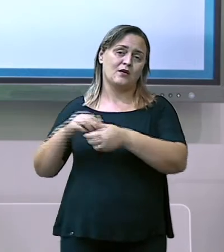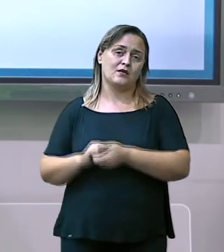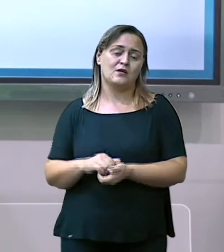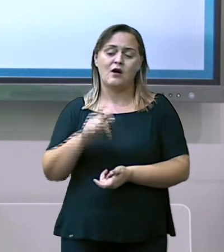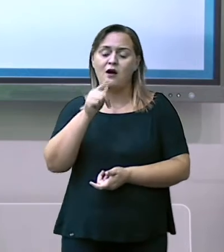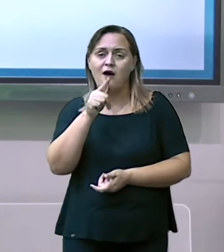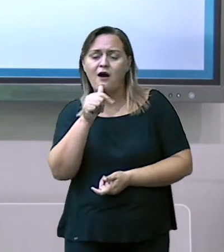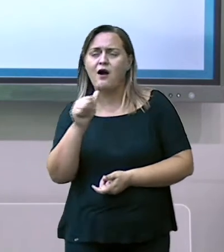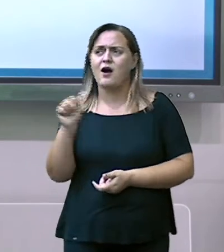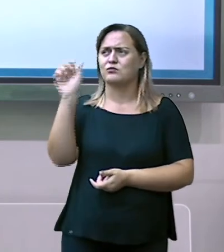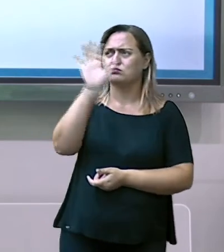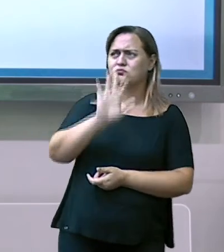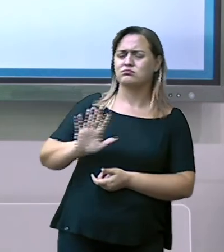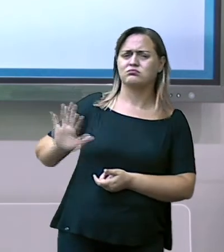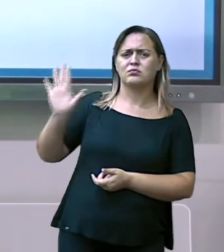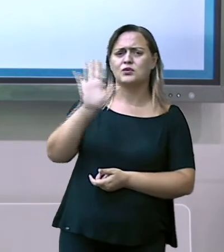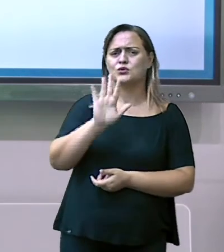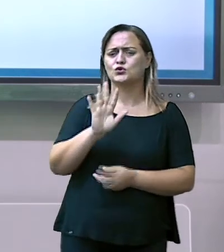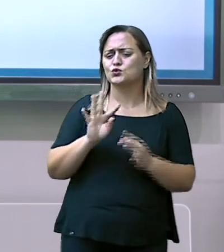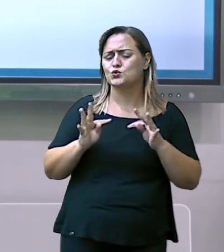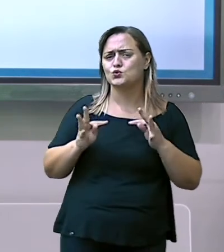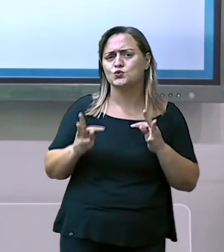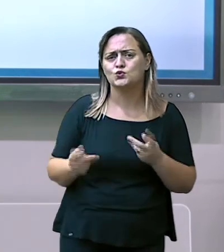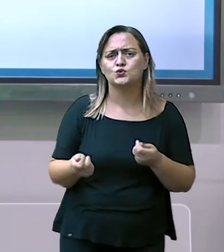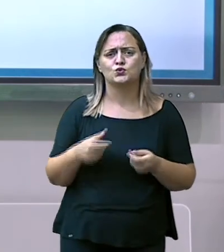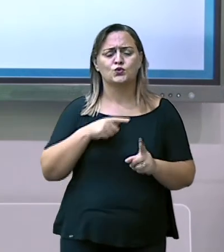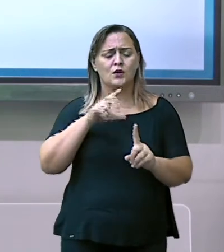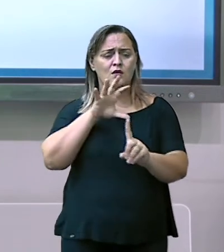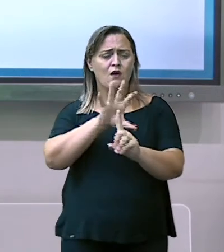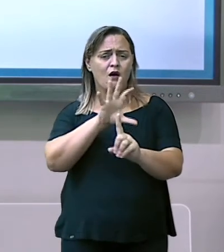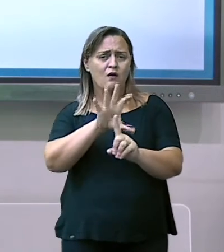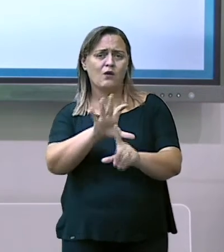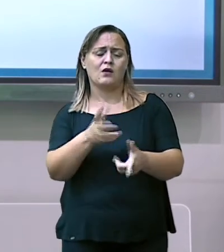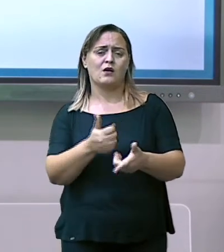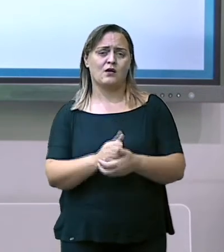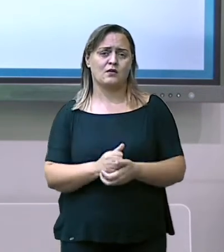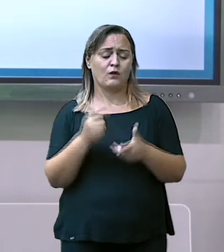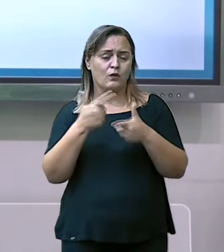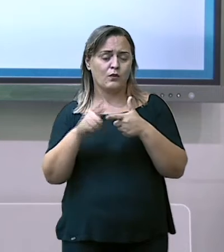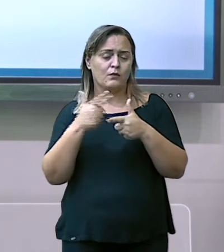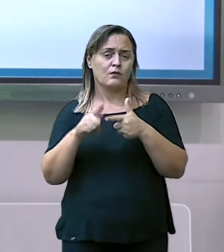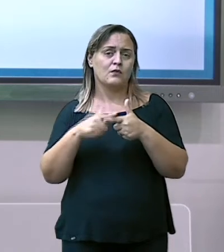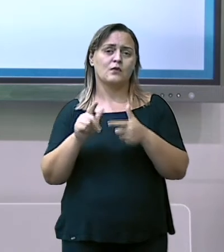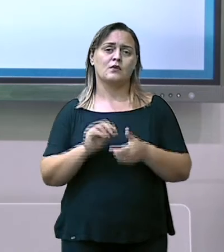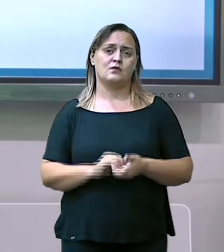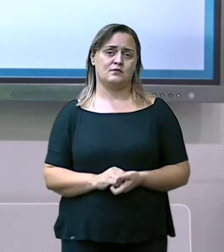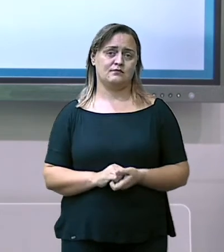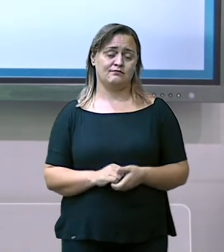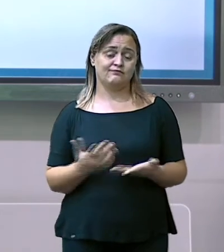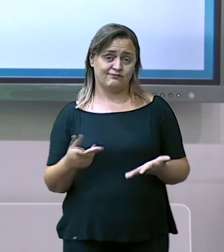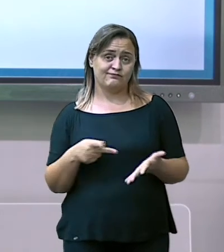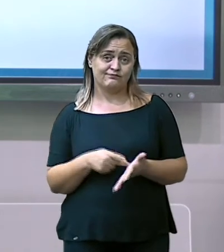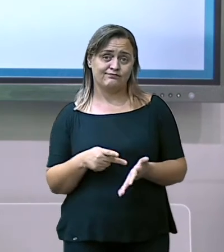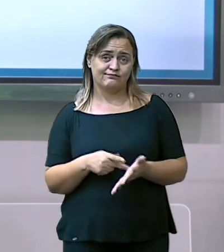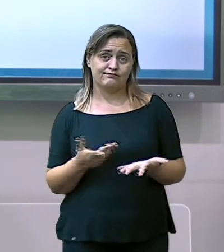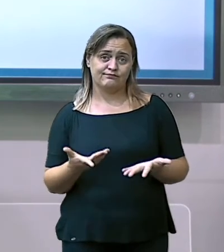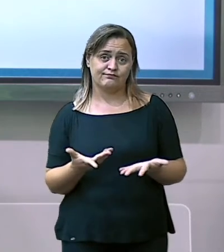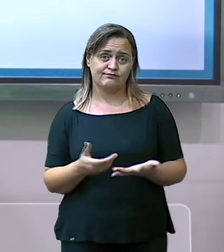Então, é importante a gente conhecer, buscar, entender,